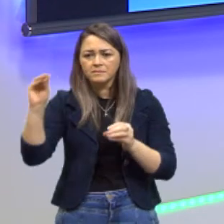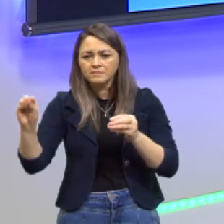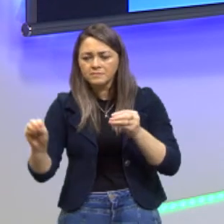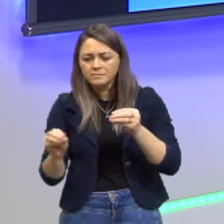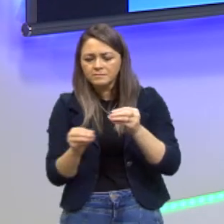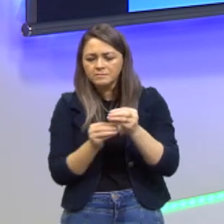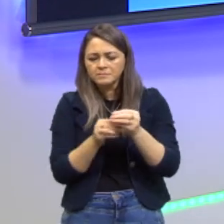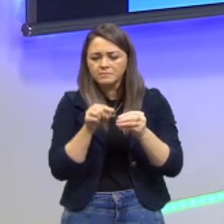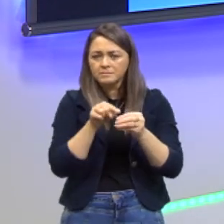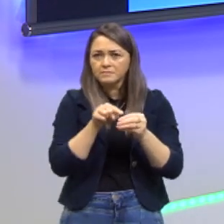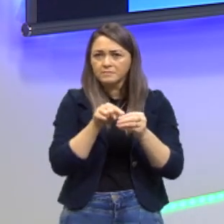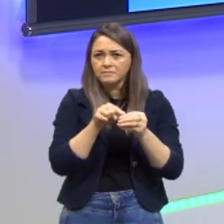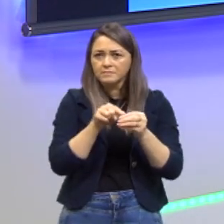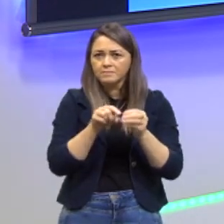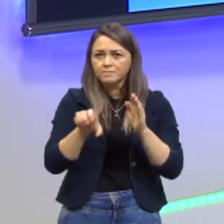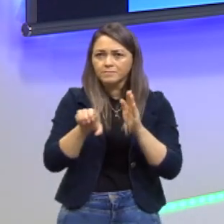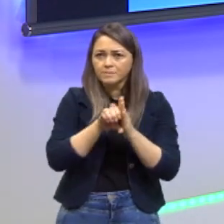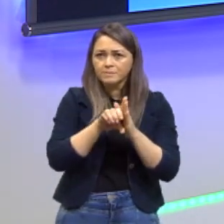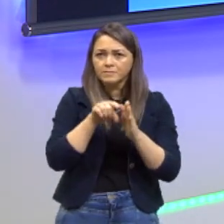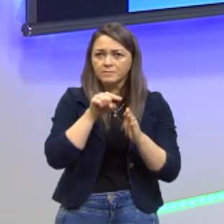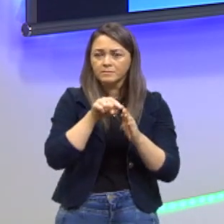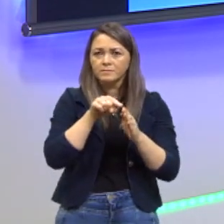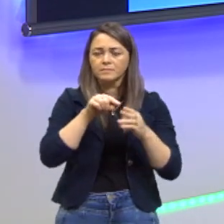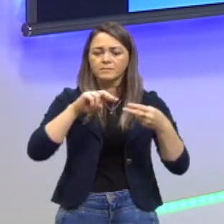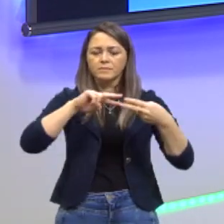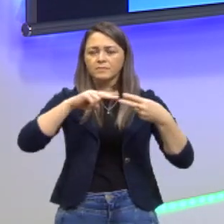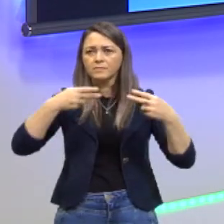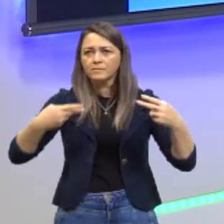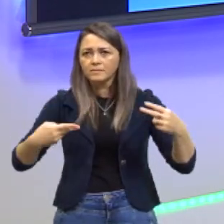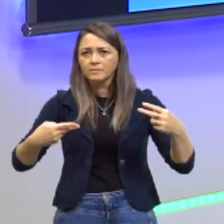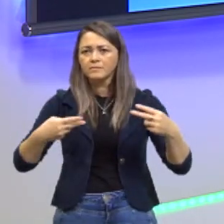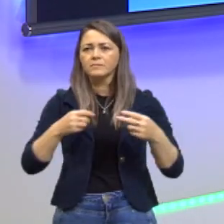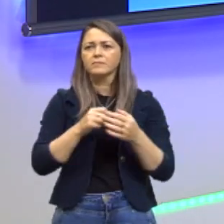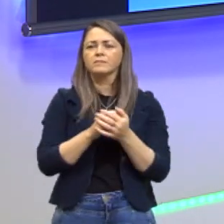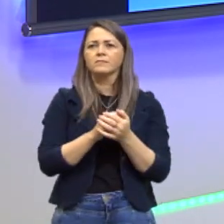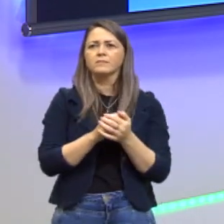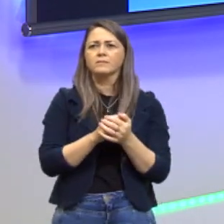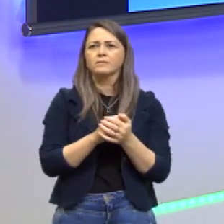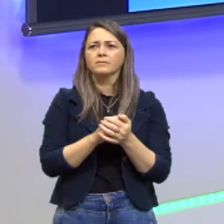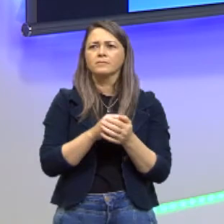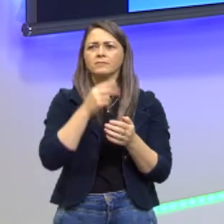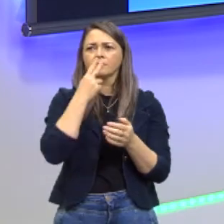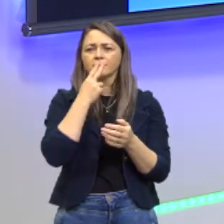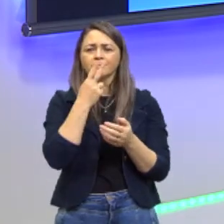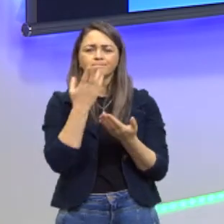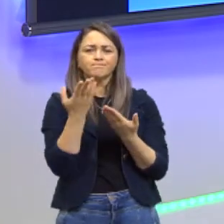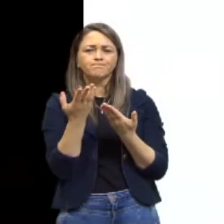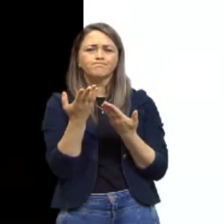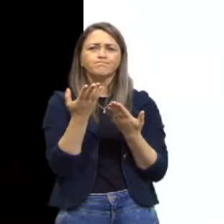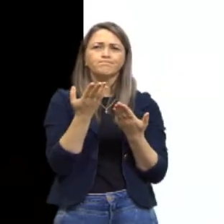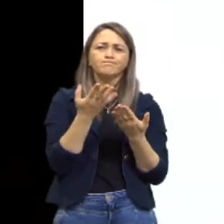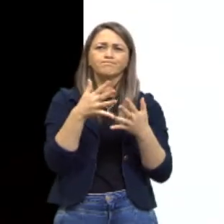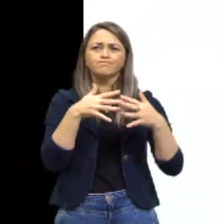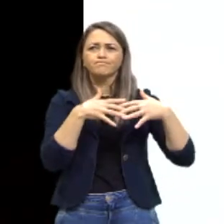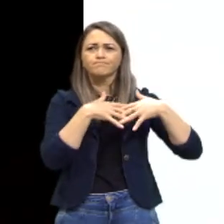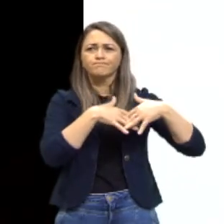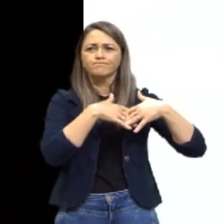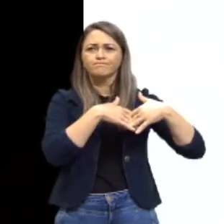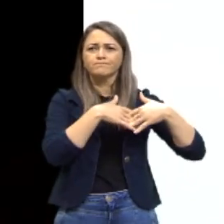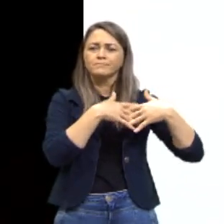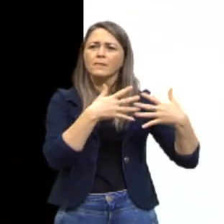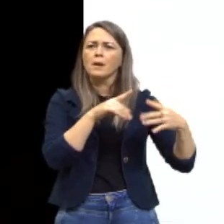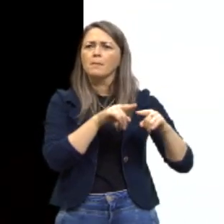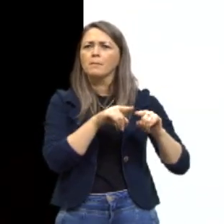dentro deste código genético, né? Pode parecer um pouco, assim, complexo para vocês.